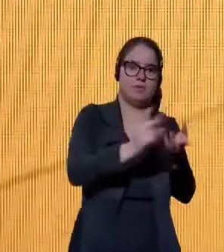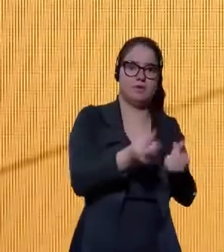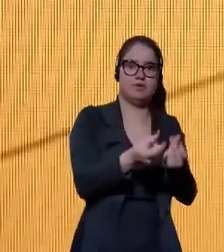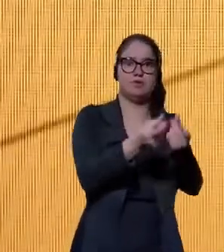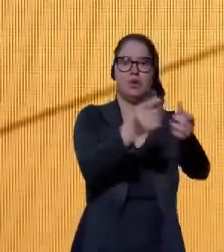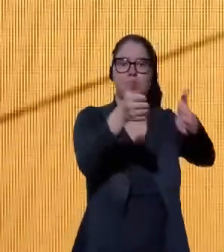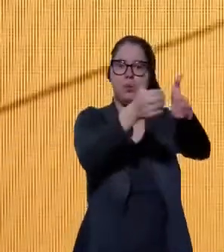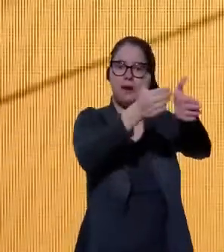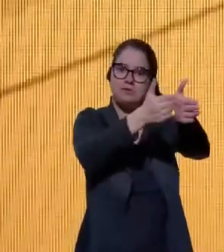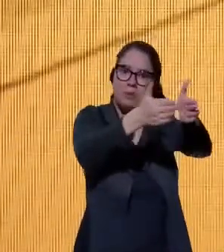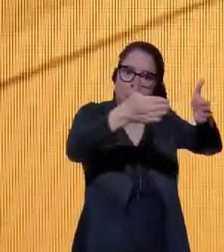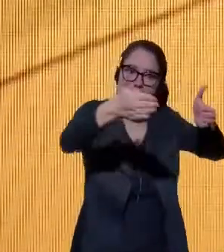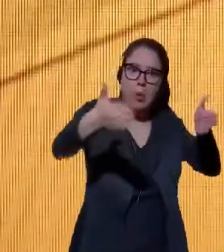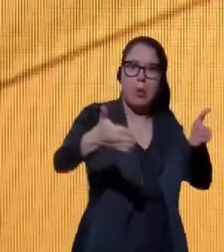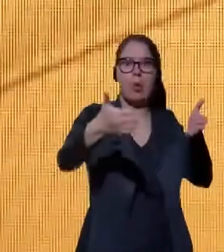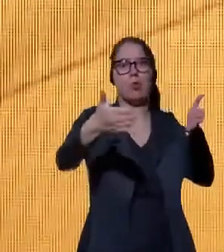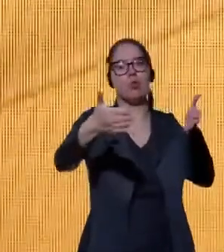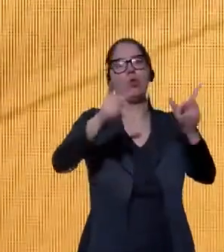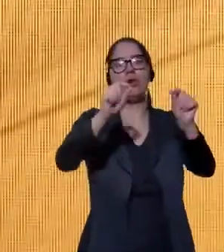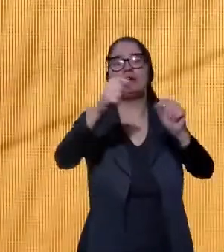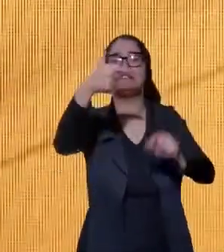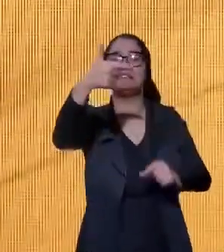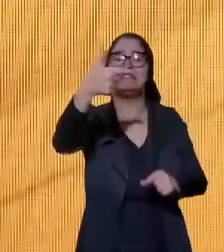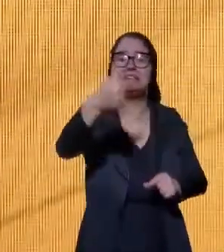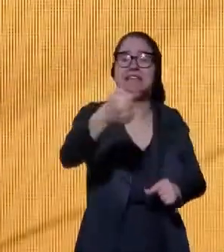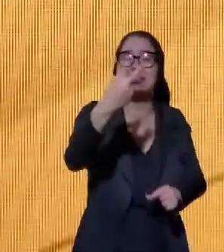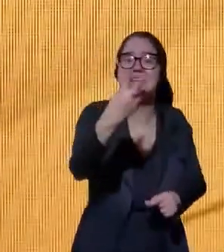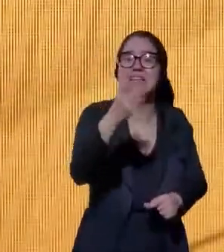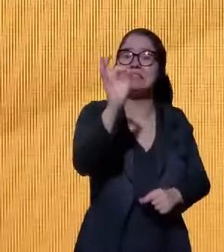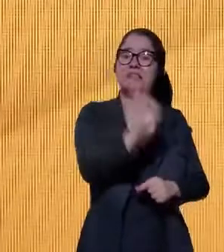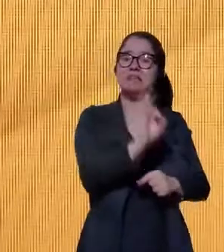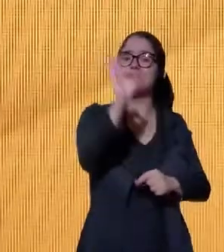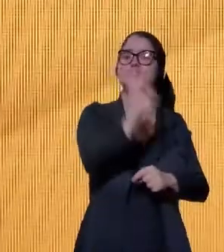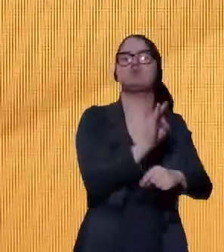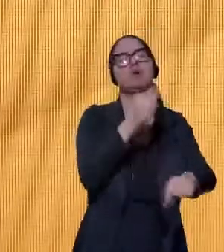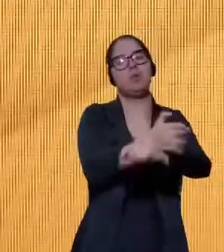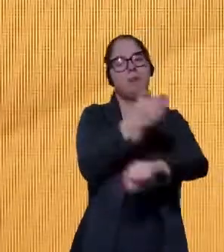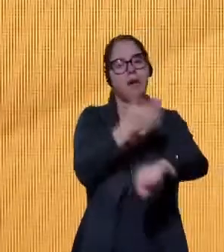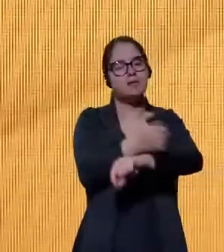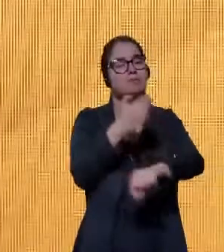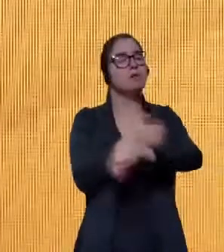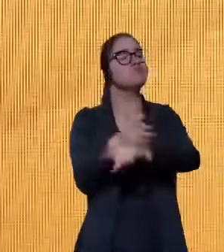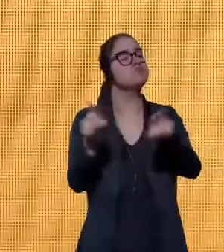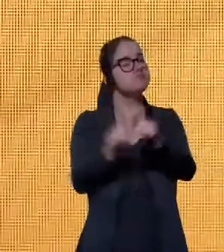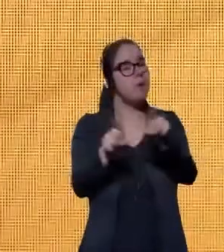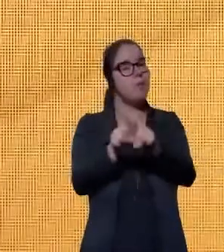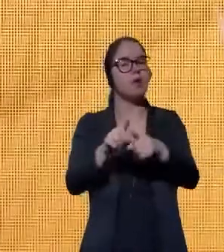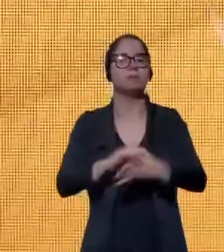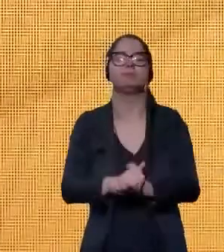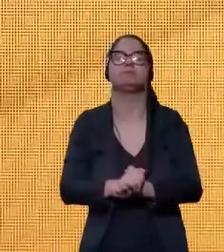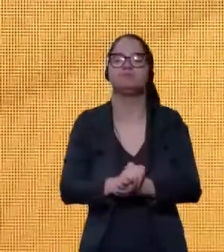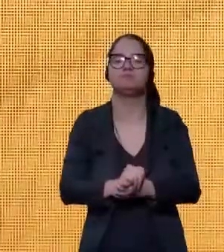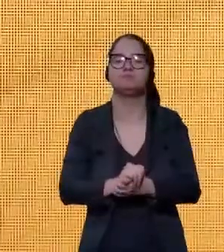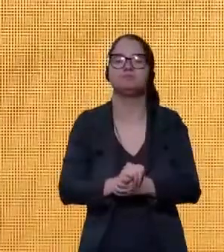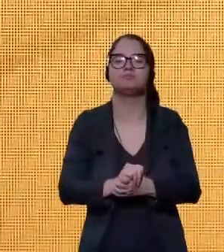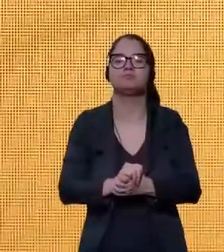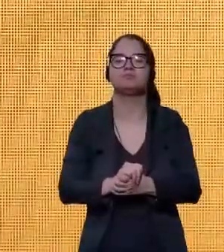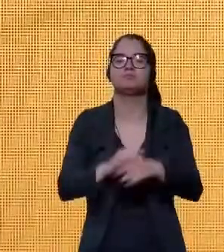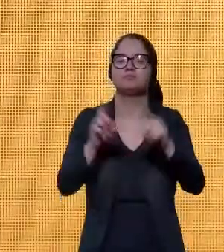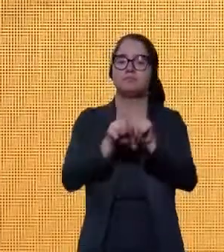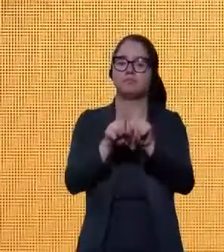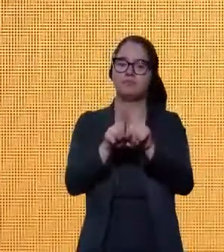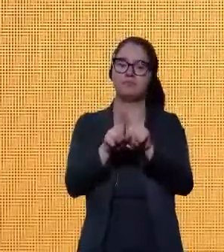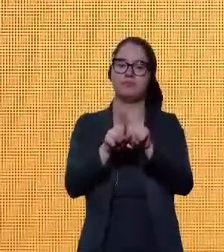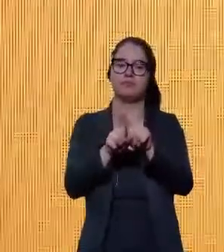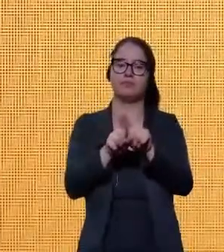prazo para as empresas, em que alcança 73% da participação. A presença do sistema